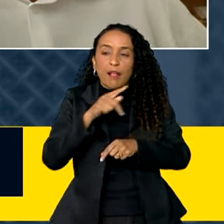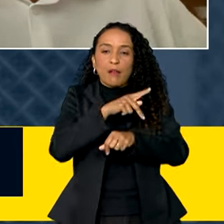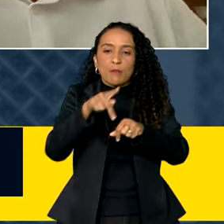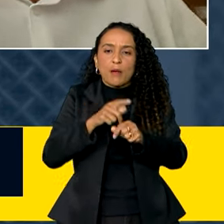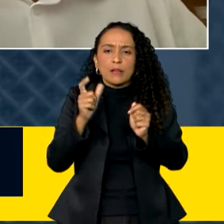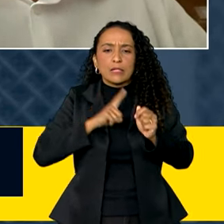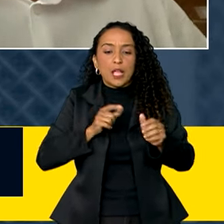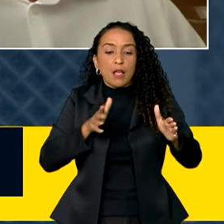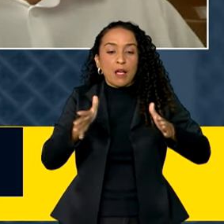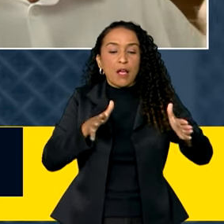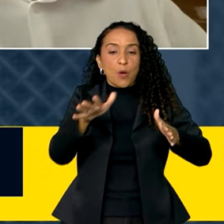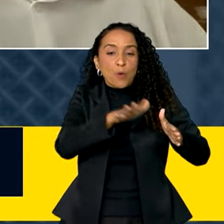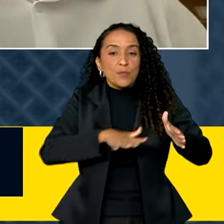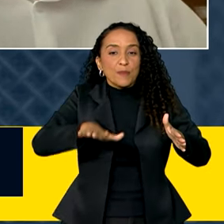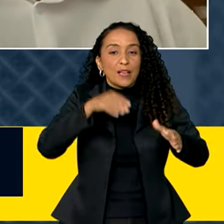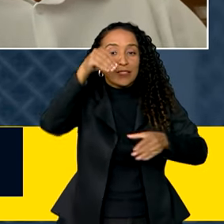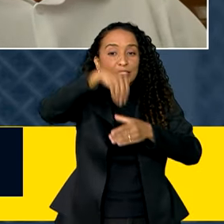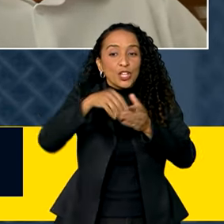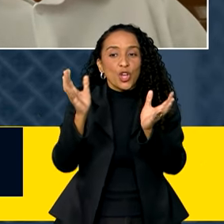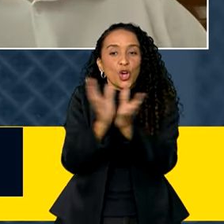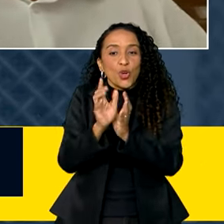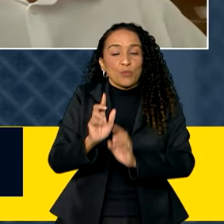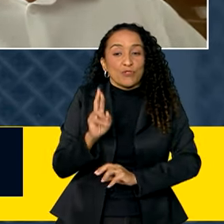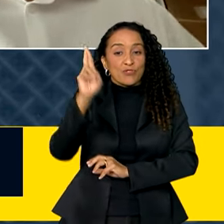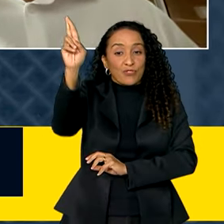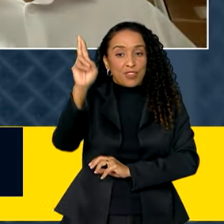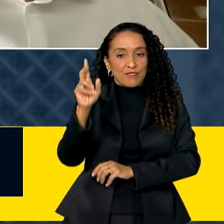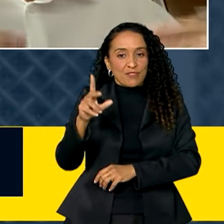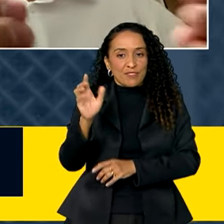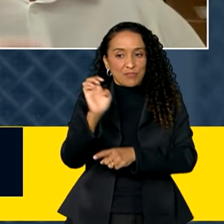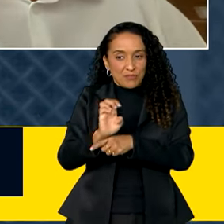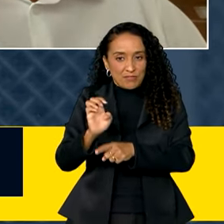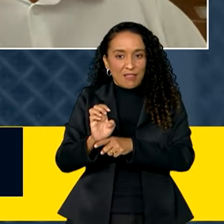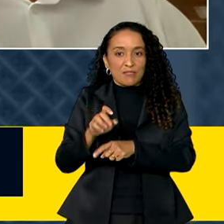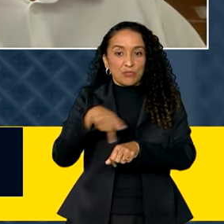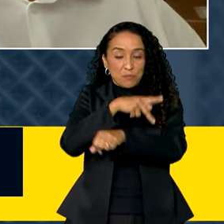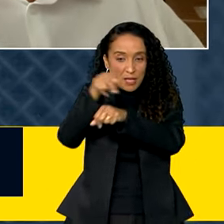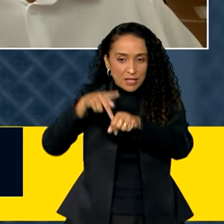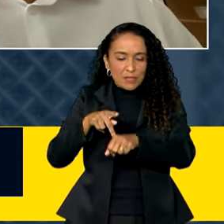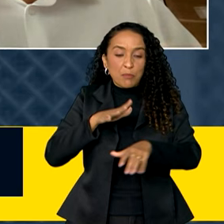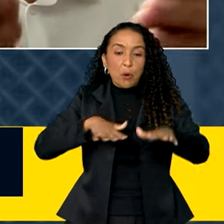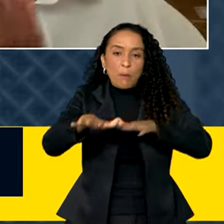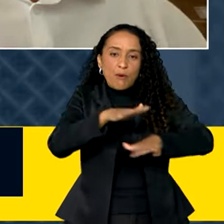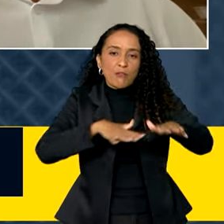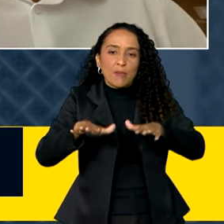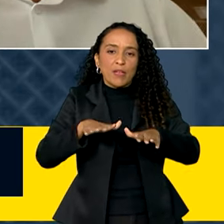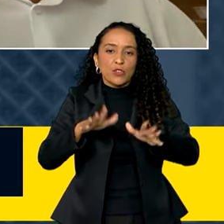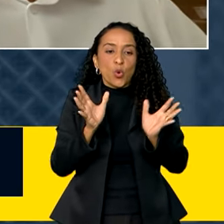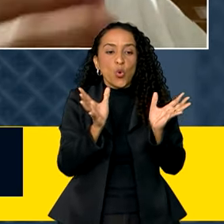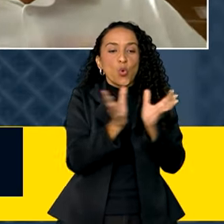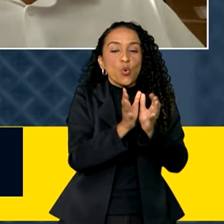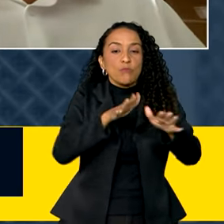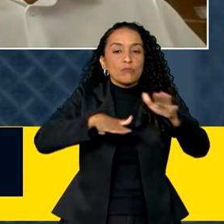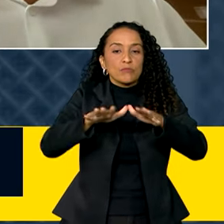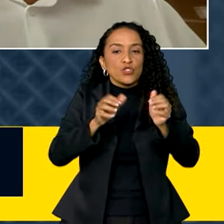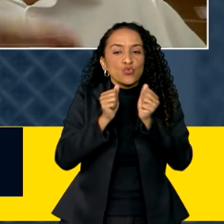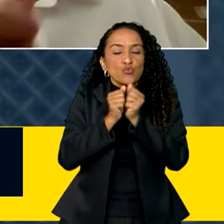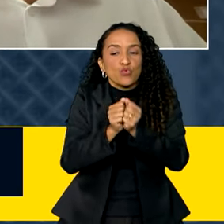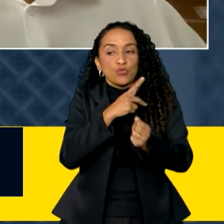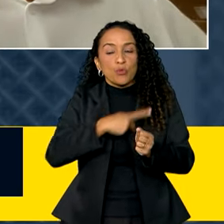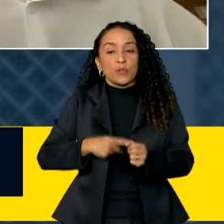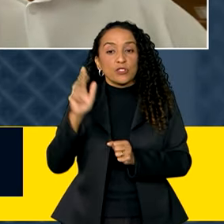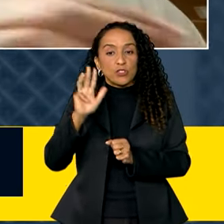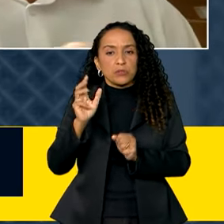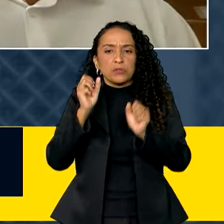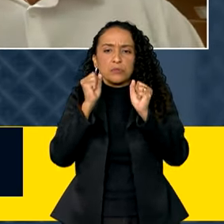que possa ter um espaço dentro da cúpula dos chefes de estados, para que os movimentos, uma comissão de movimentos, junto com o presidente